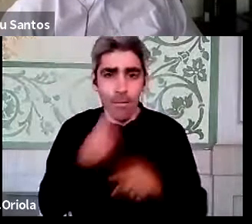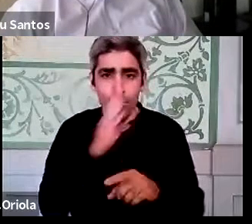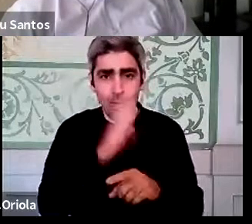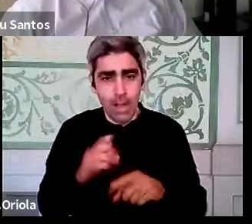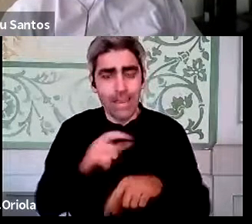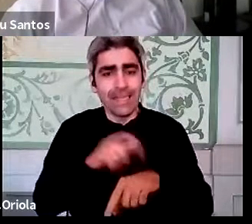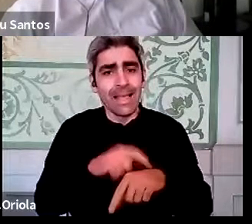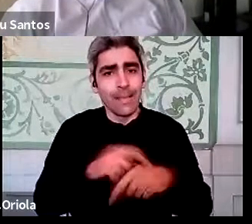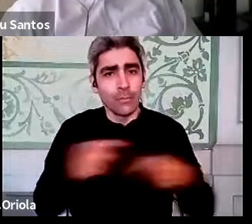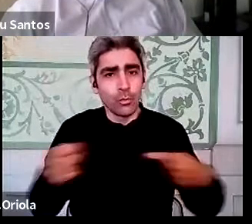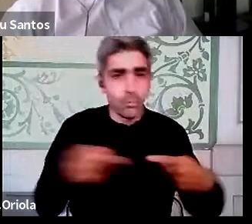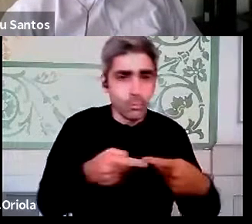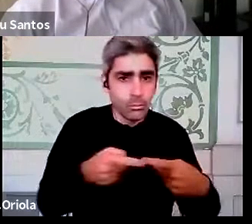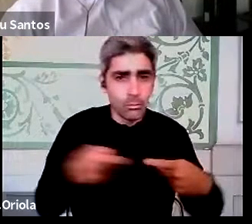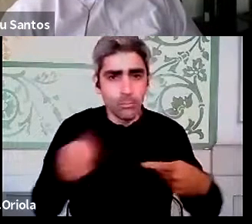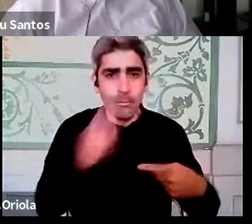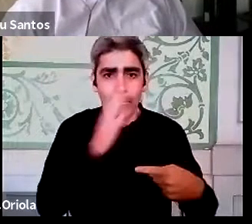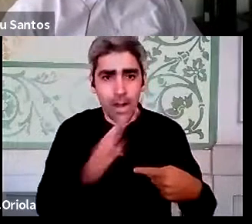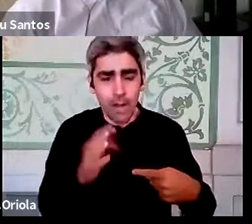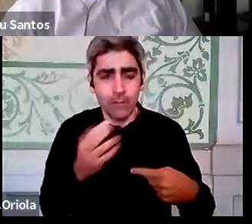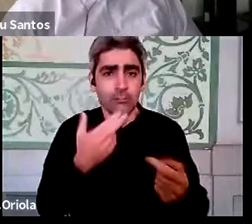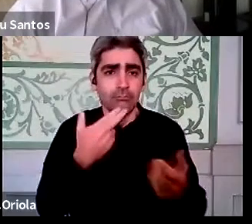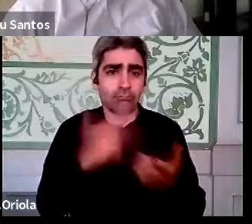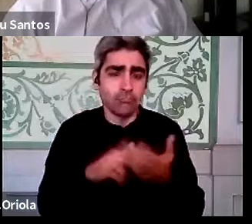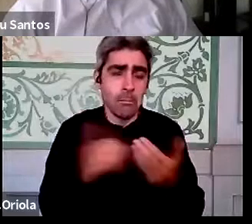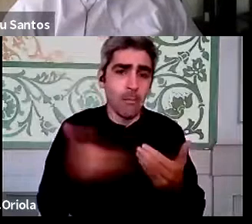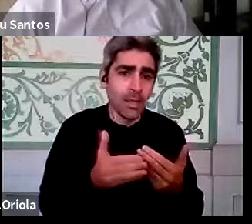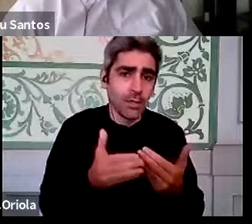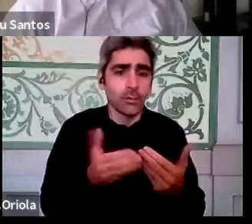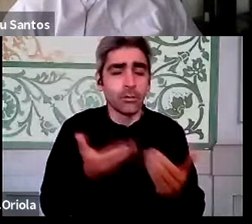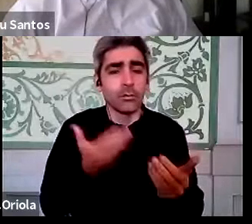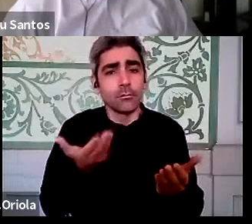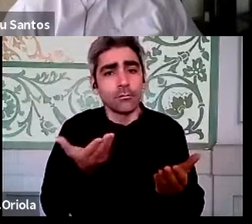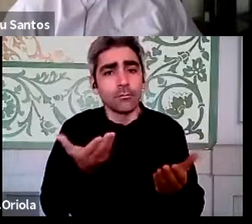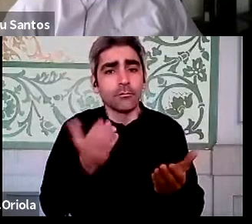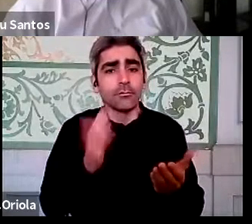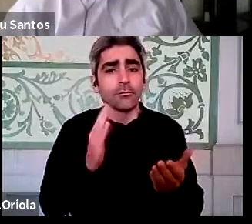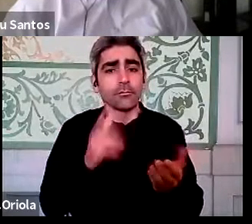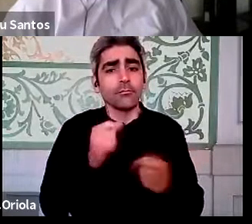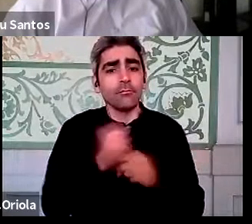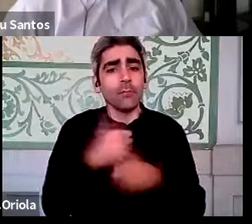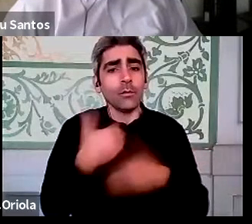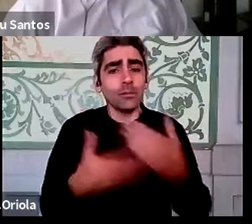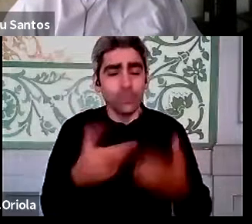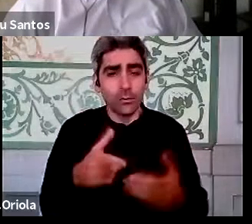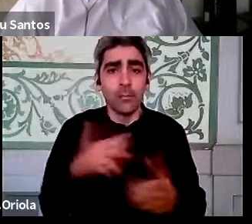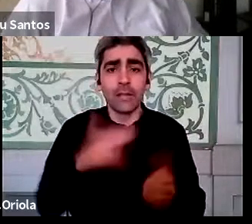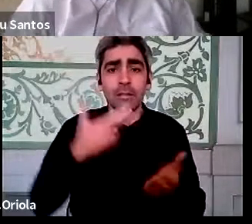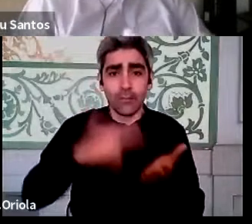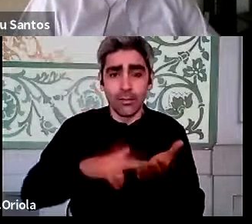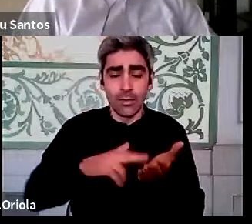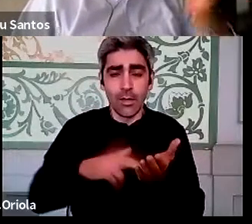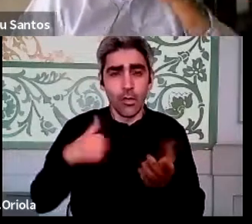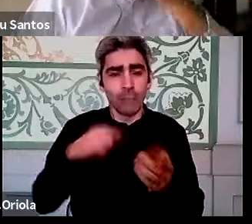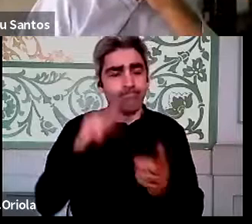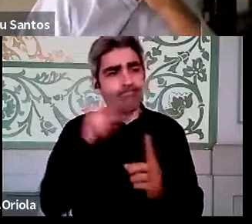tempos de execução e de realização sejam menores em termos de funcionamento, a verdade é que nós estamos a identificar